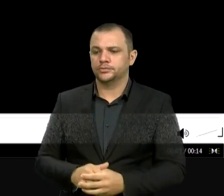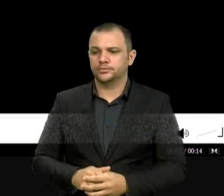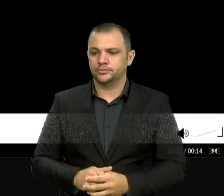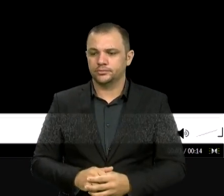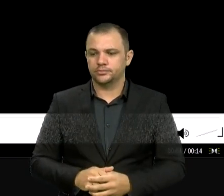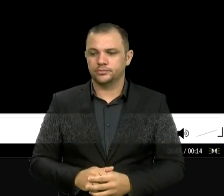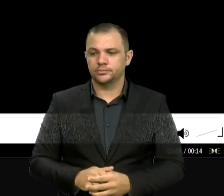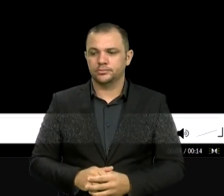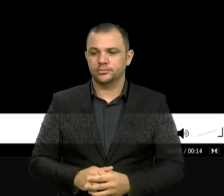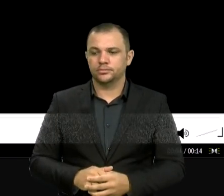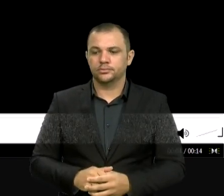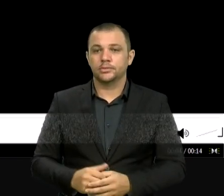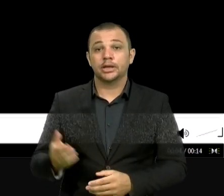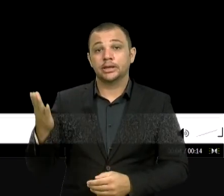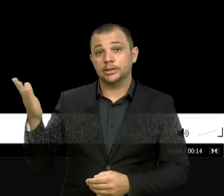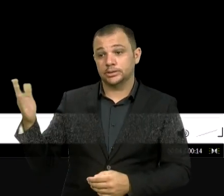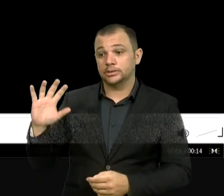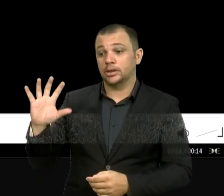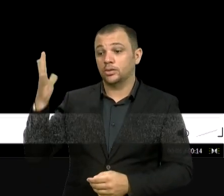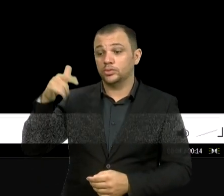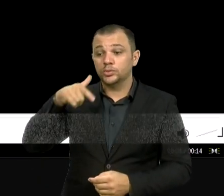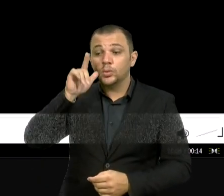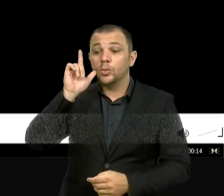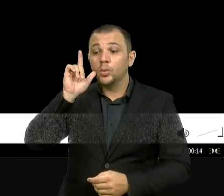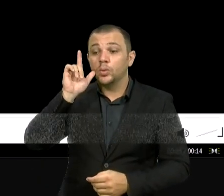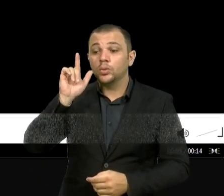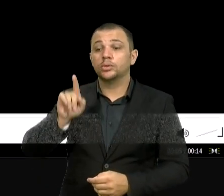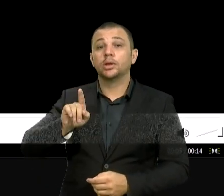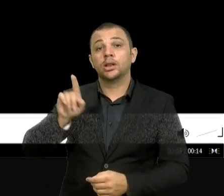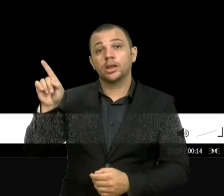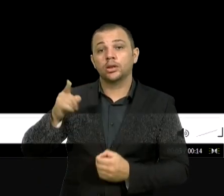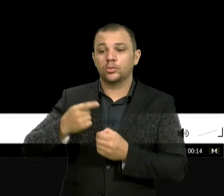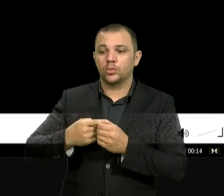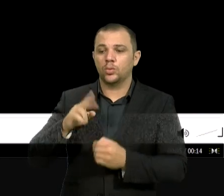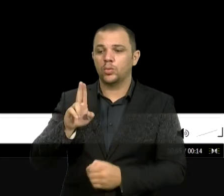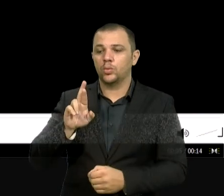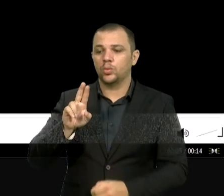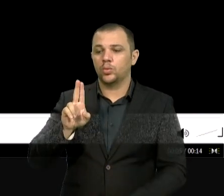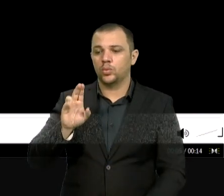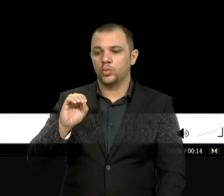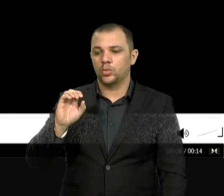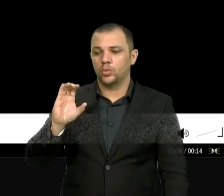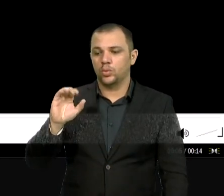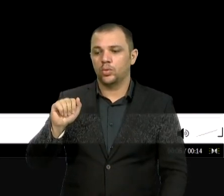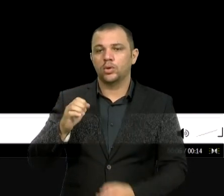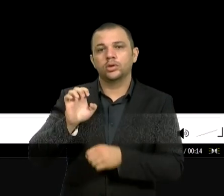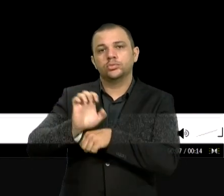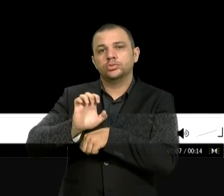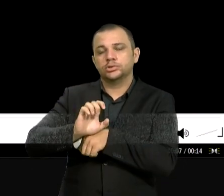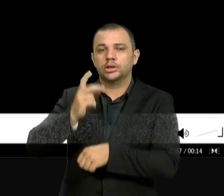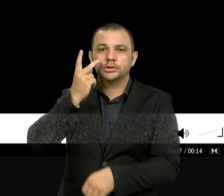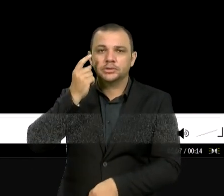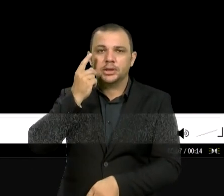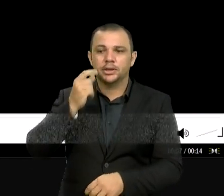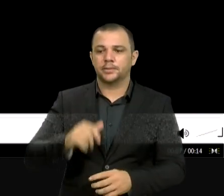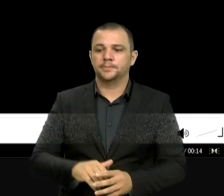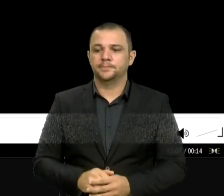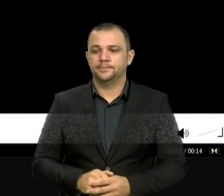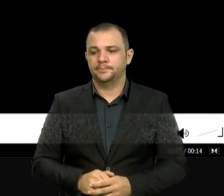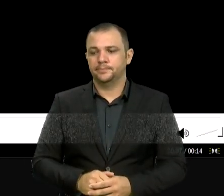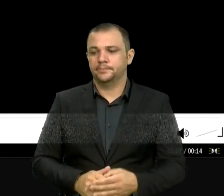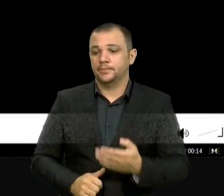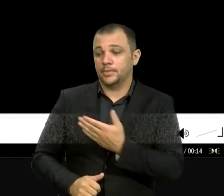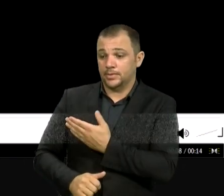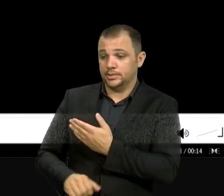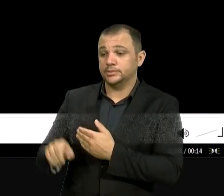ontem, na cidade de Uroca, no estado do Ceará. Aí o templo